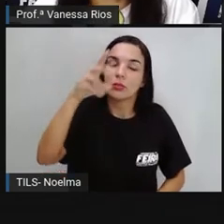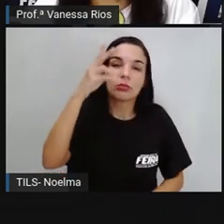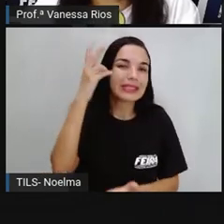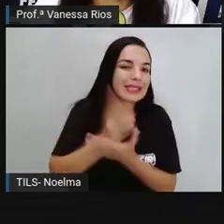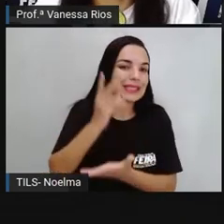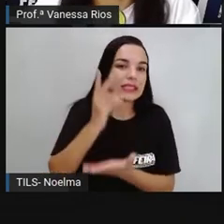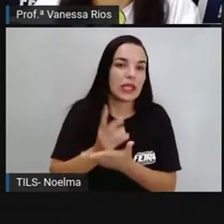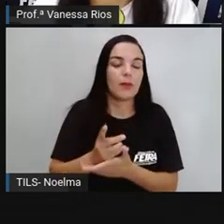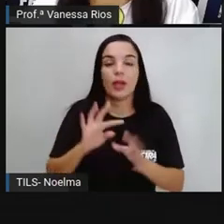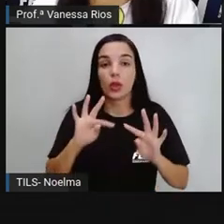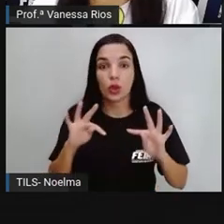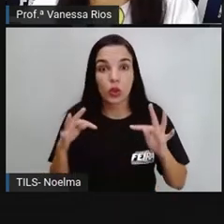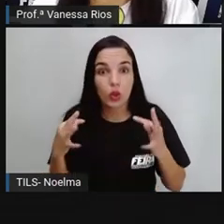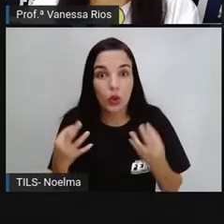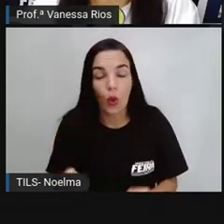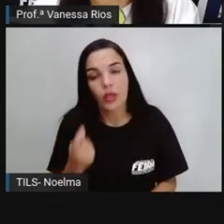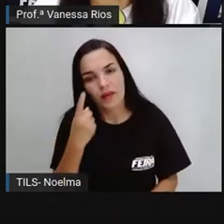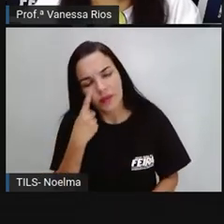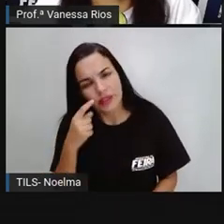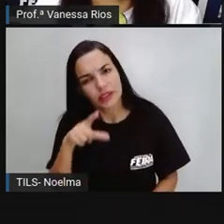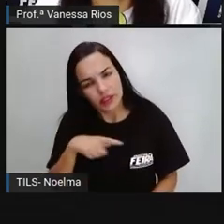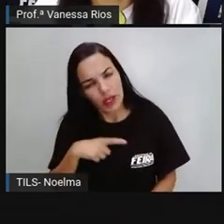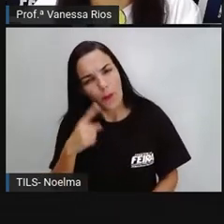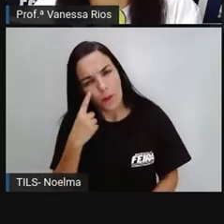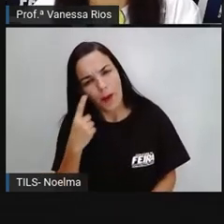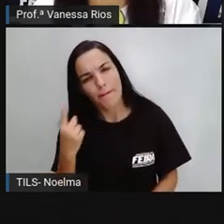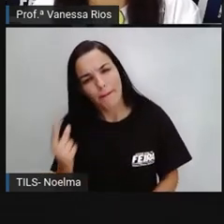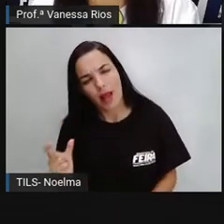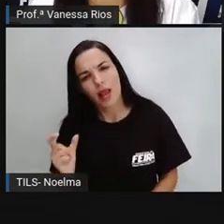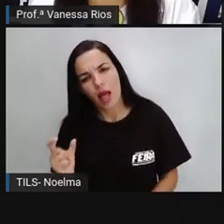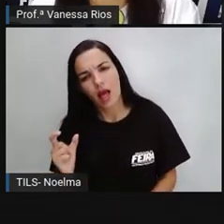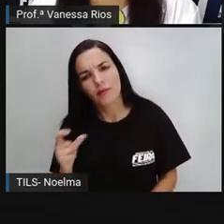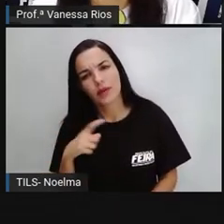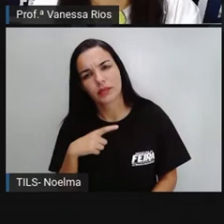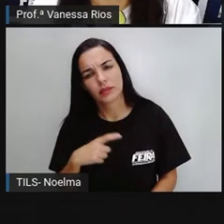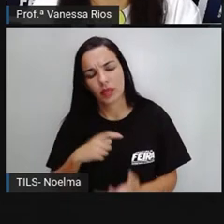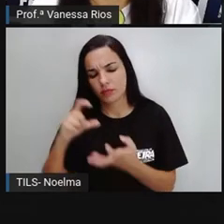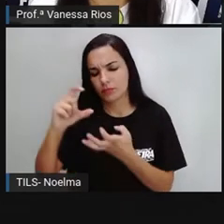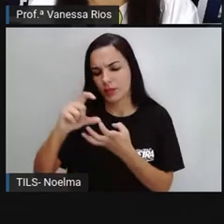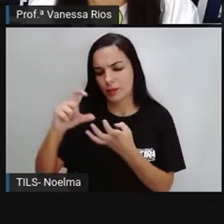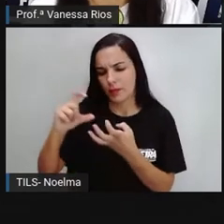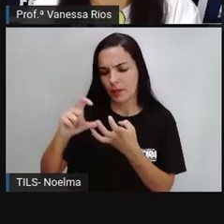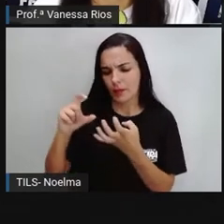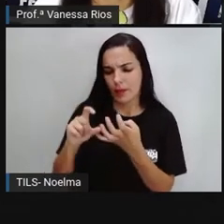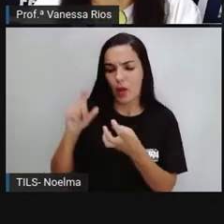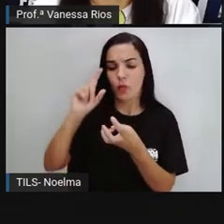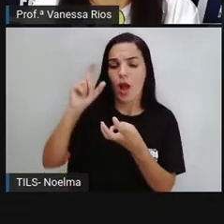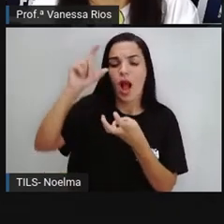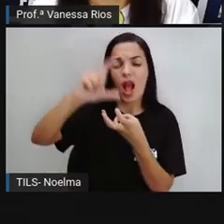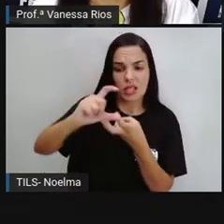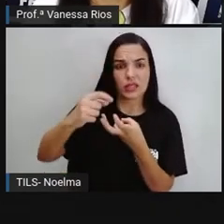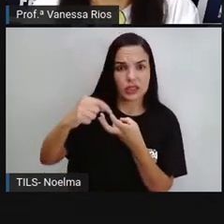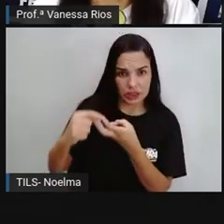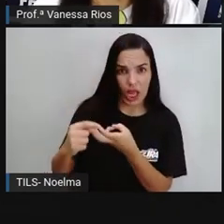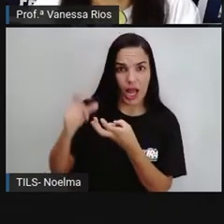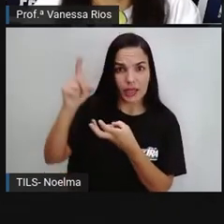toda vez que aparecer uma palavra em que a sílaba tônica está localizada na